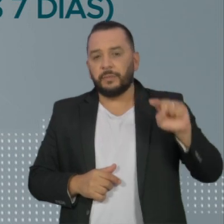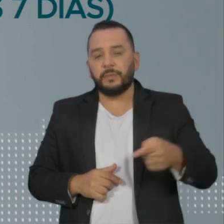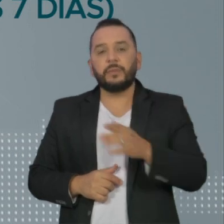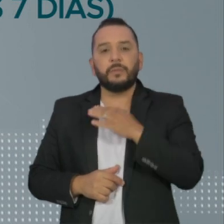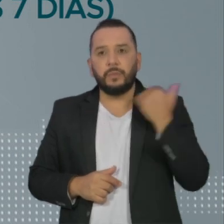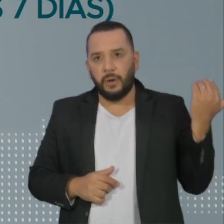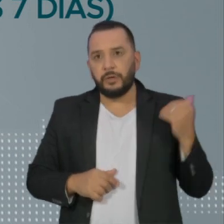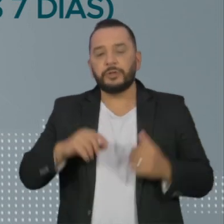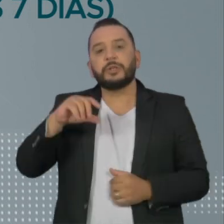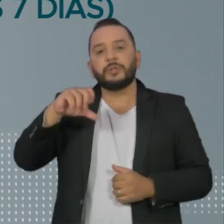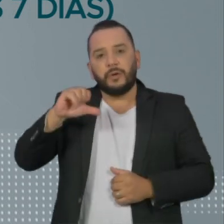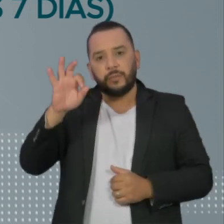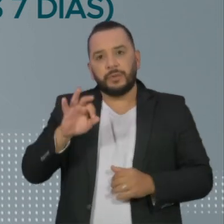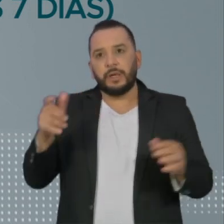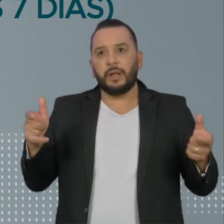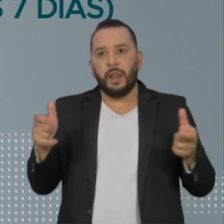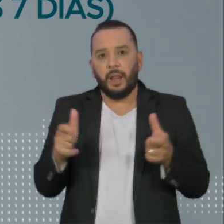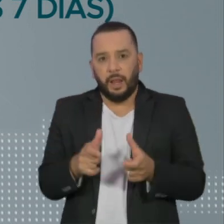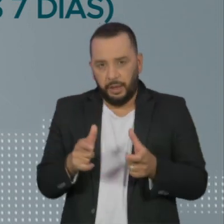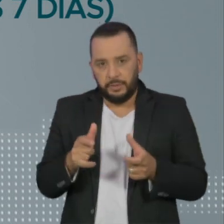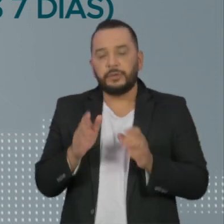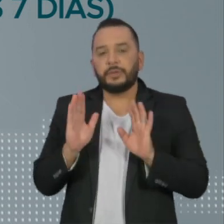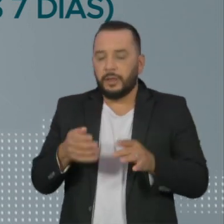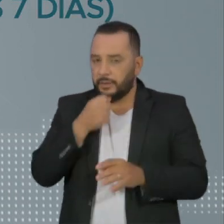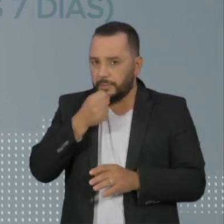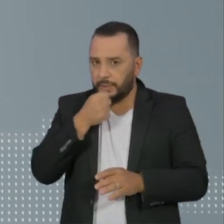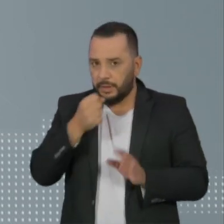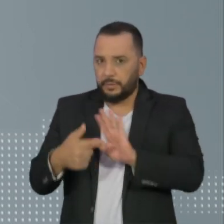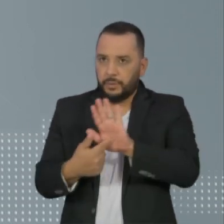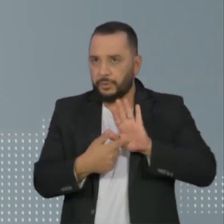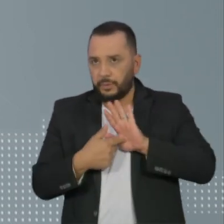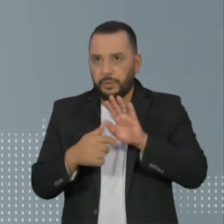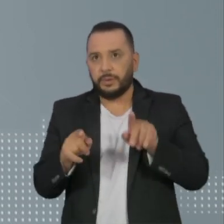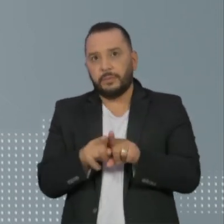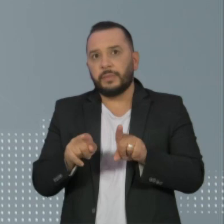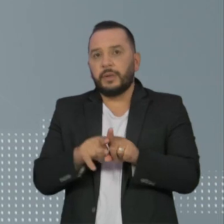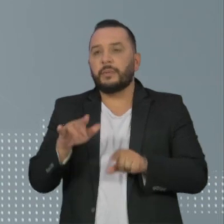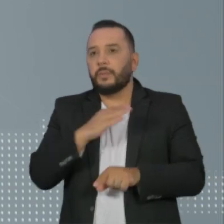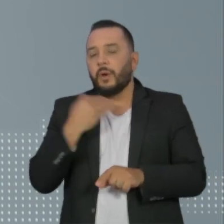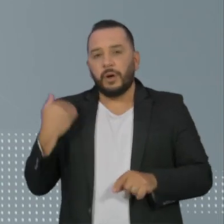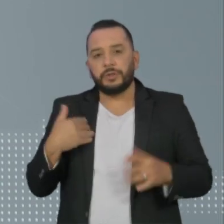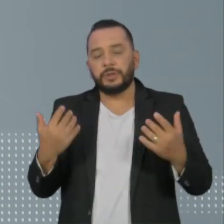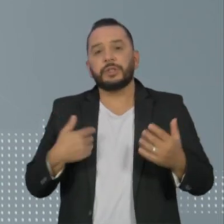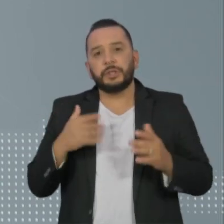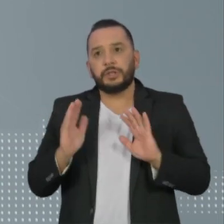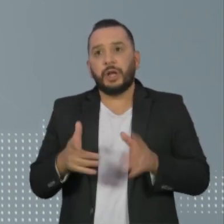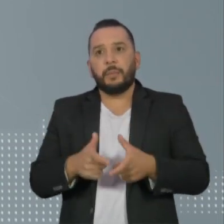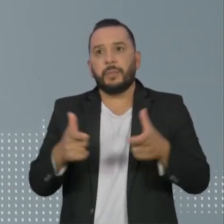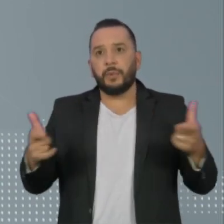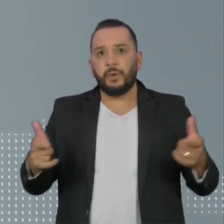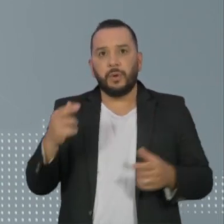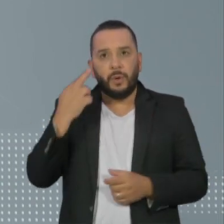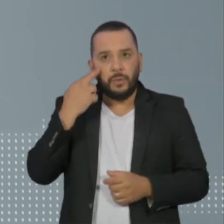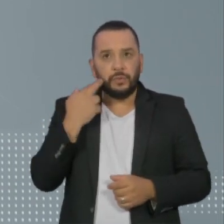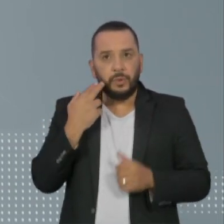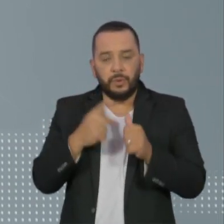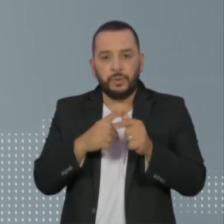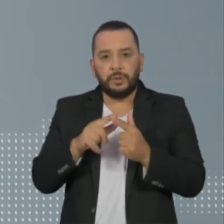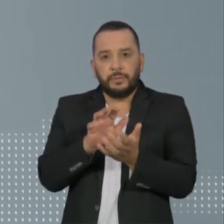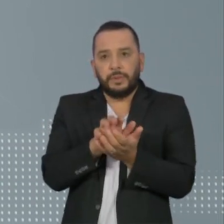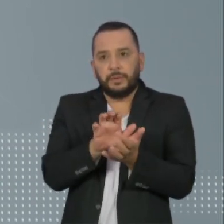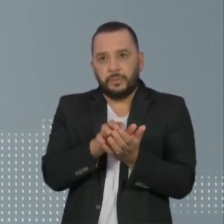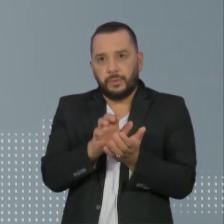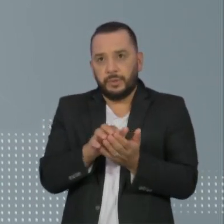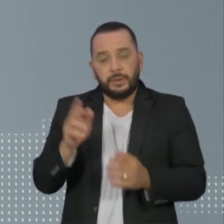9% menor, segundo o consórcio de veículos de imprensa. A média de mortes continua alta apenas em Rondônia e Pernambuco. Em